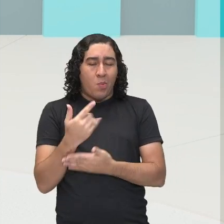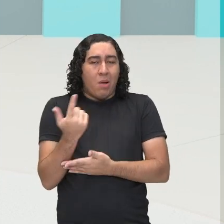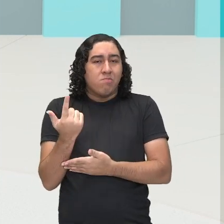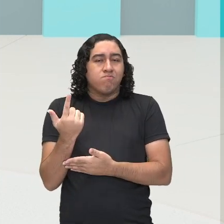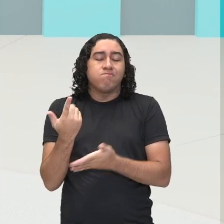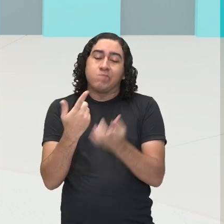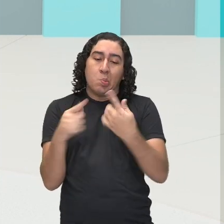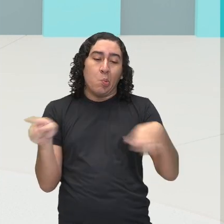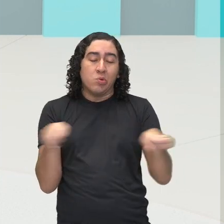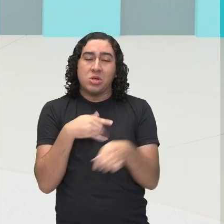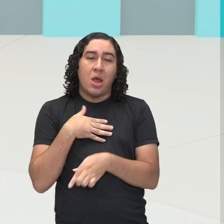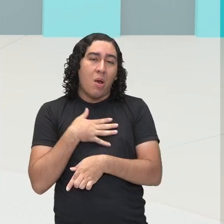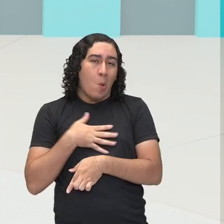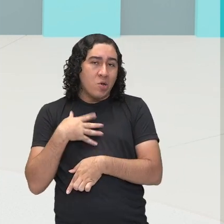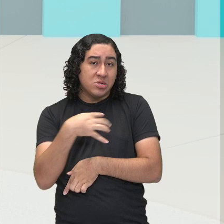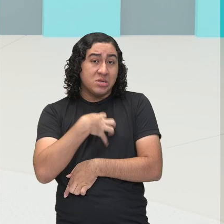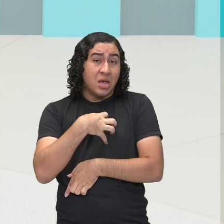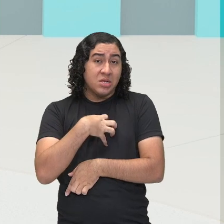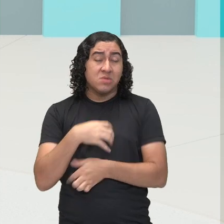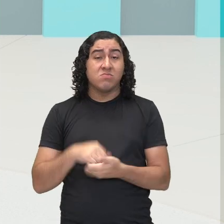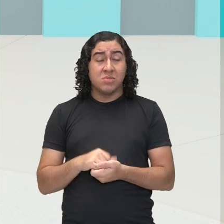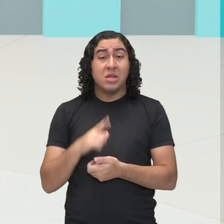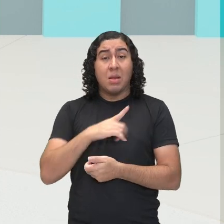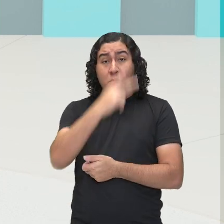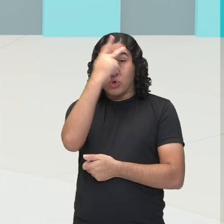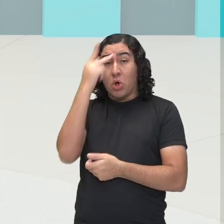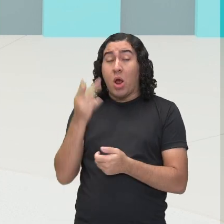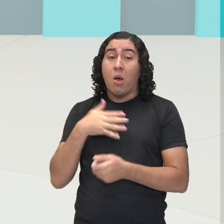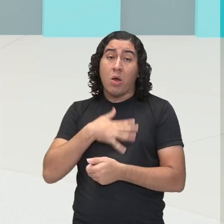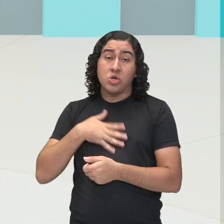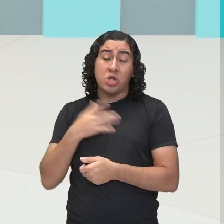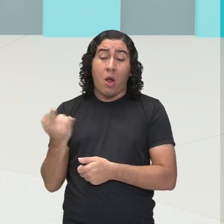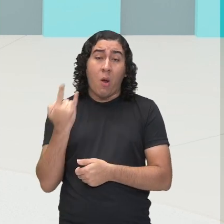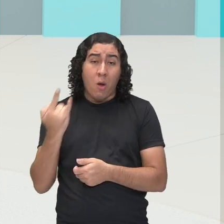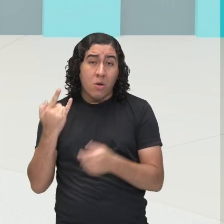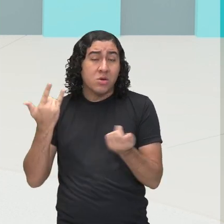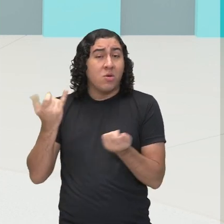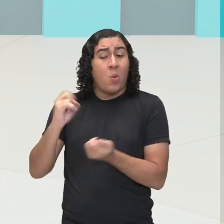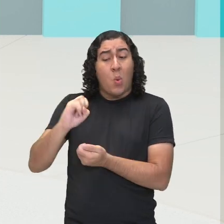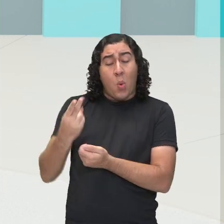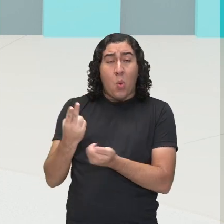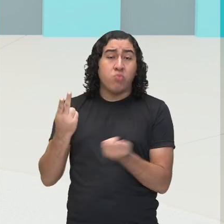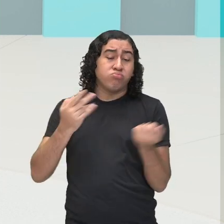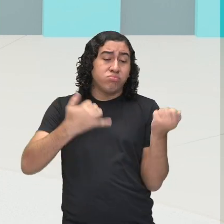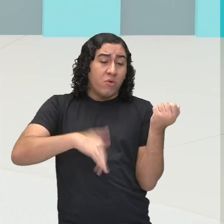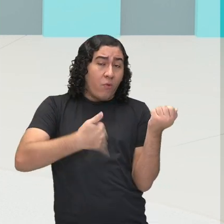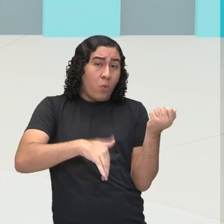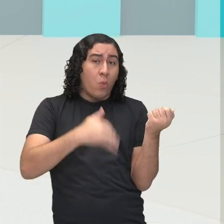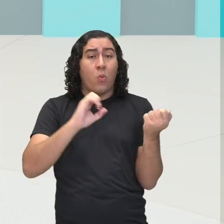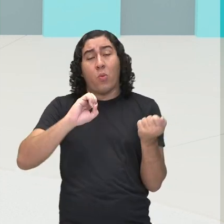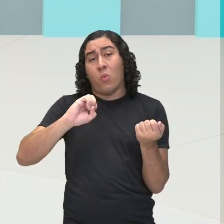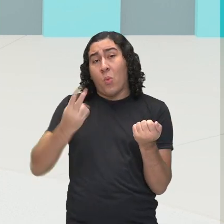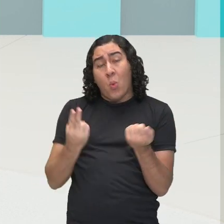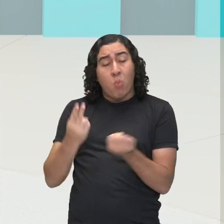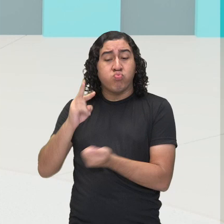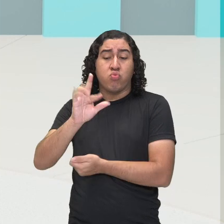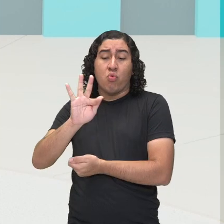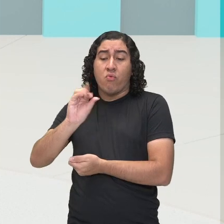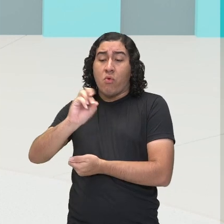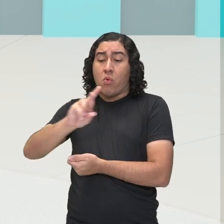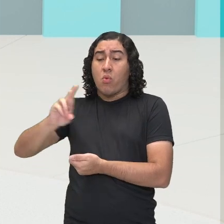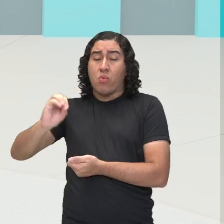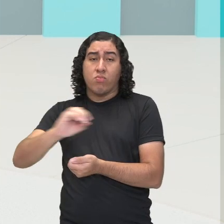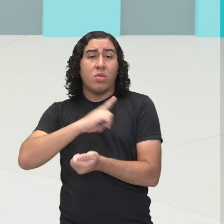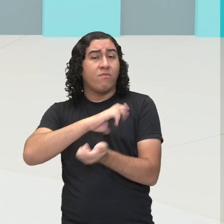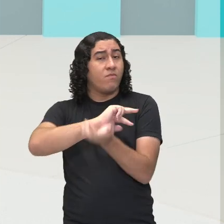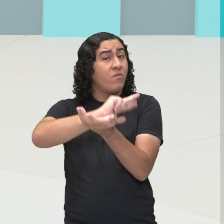Alguns gostam de rock, outros de forró, outros de sertanejo. Então, existem muitos gêneros